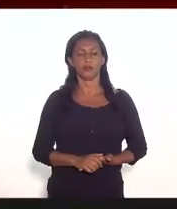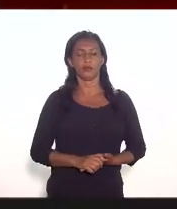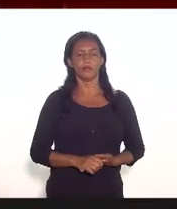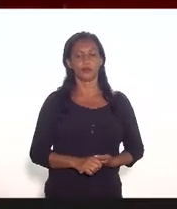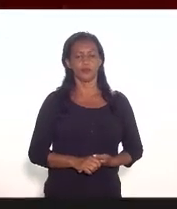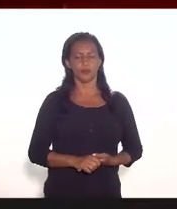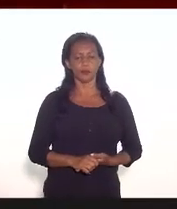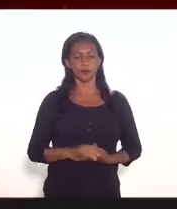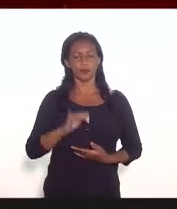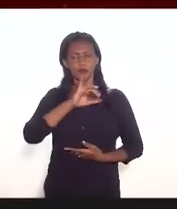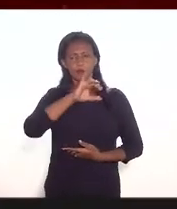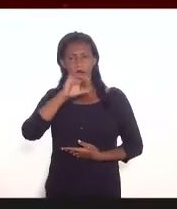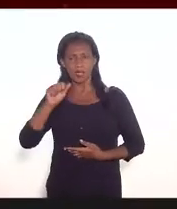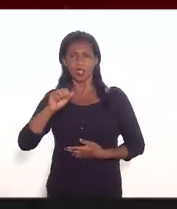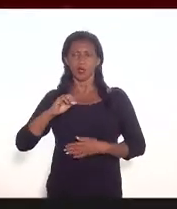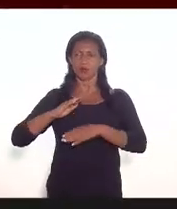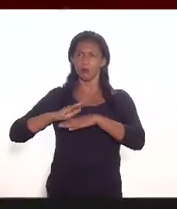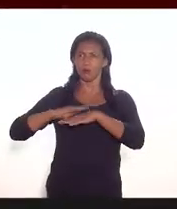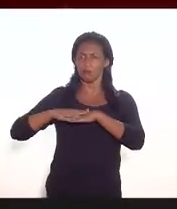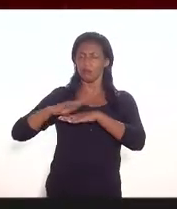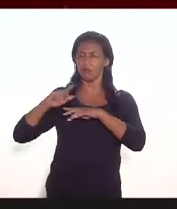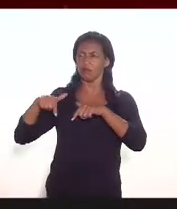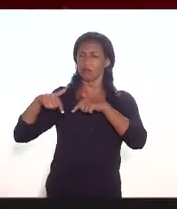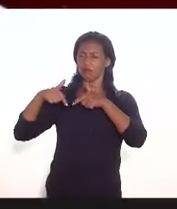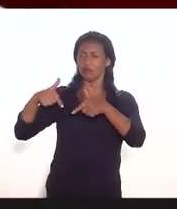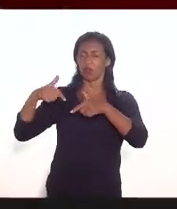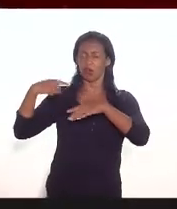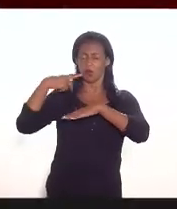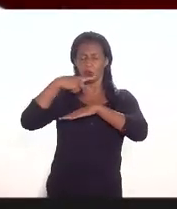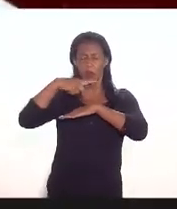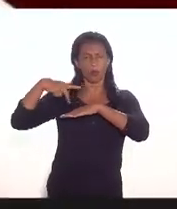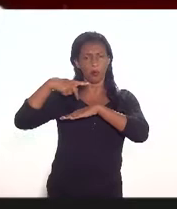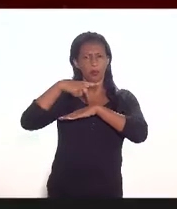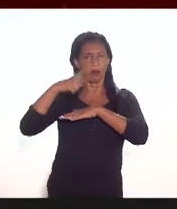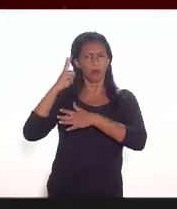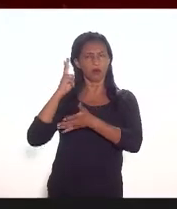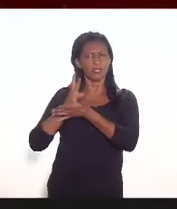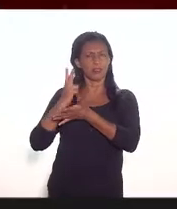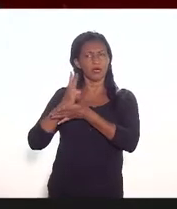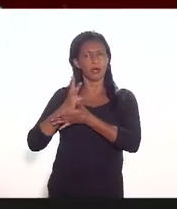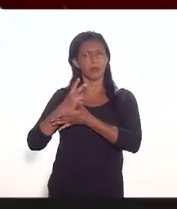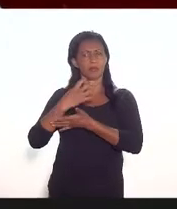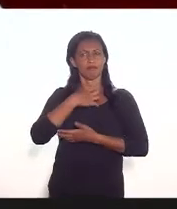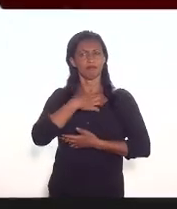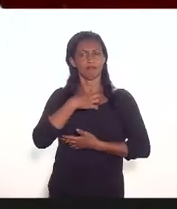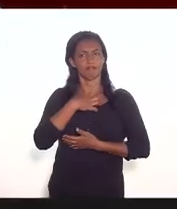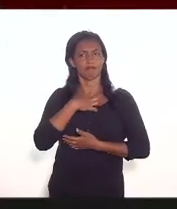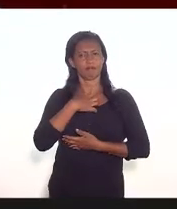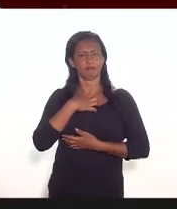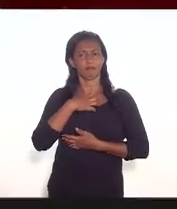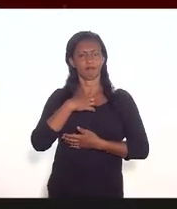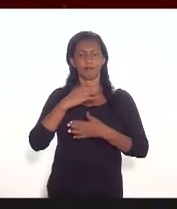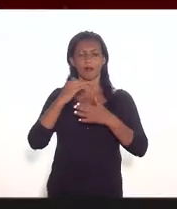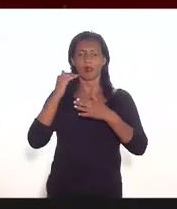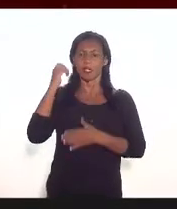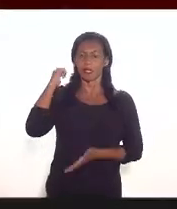isso foi feito genericamente do país sempre com esse sentido atendendo